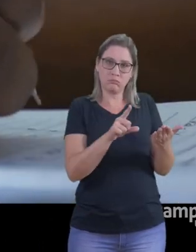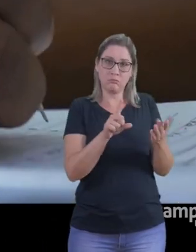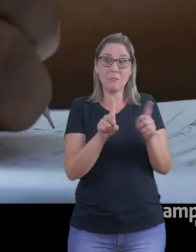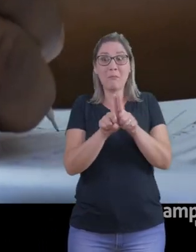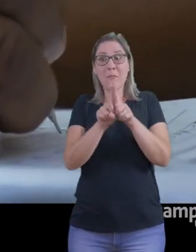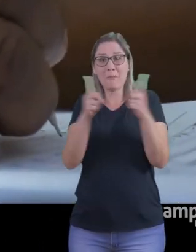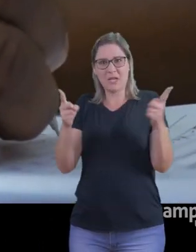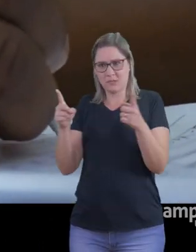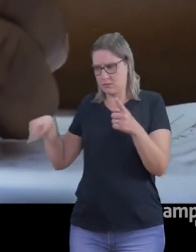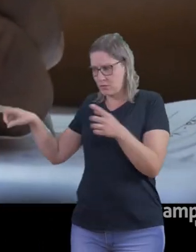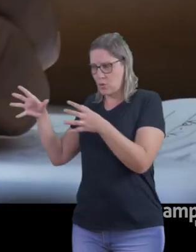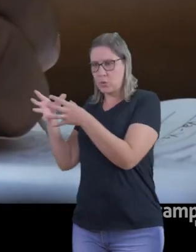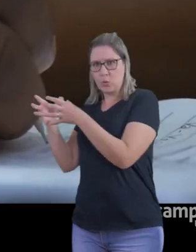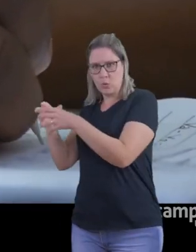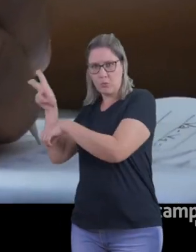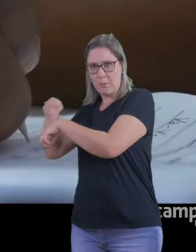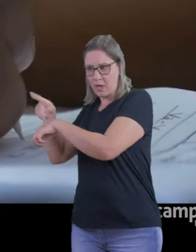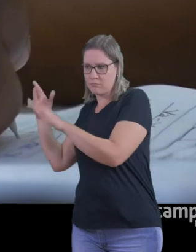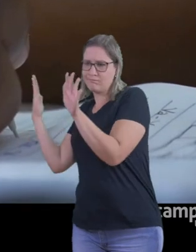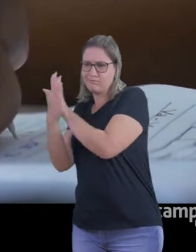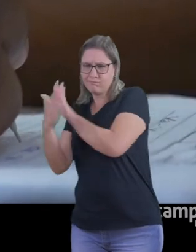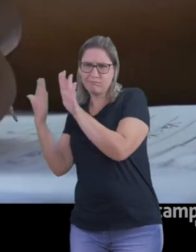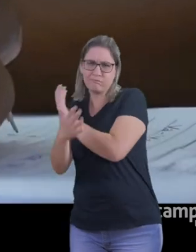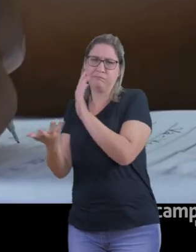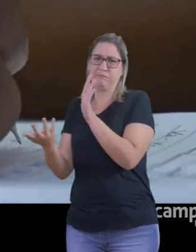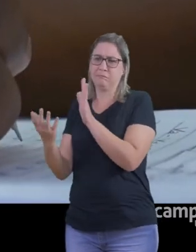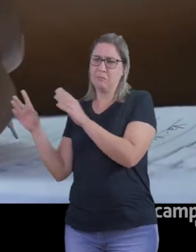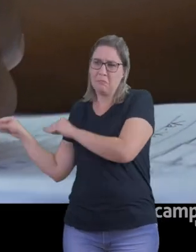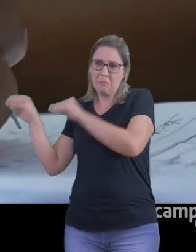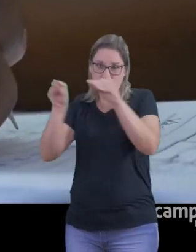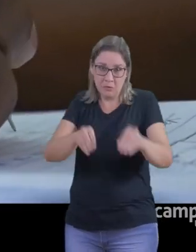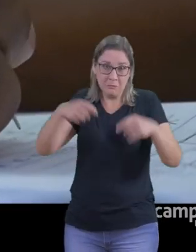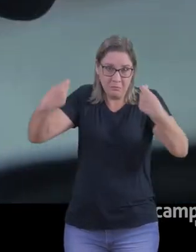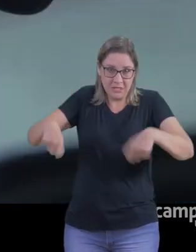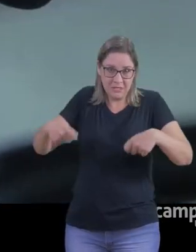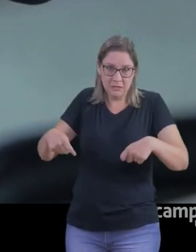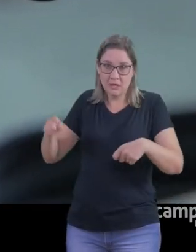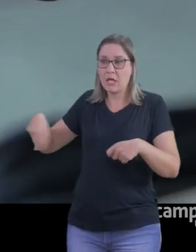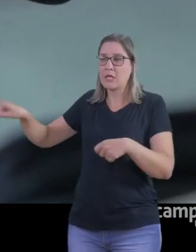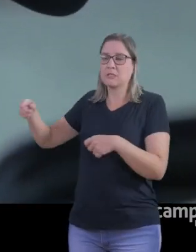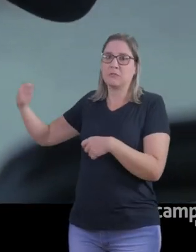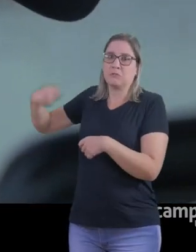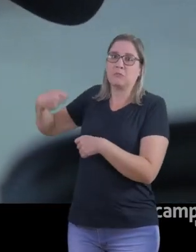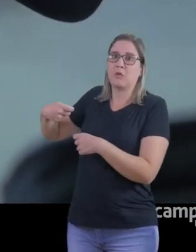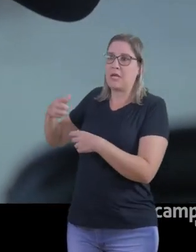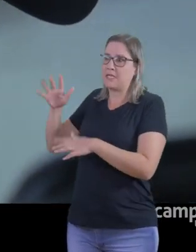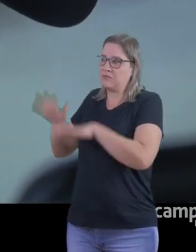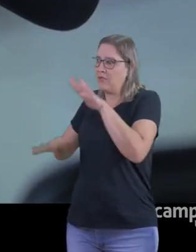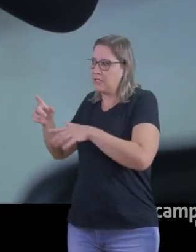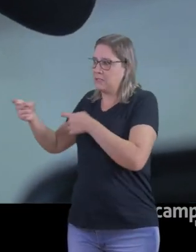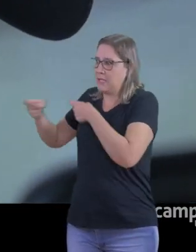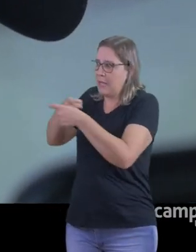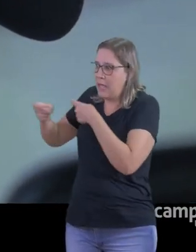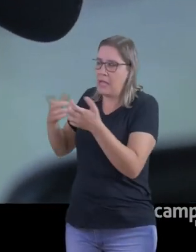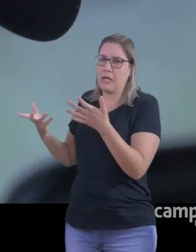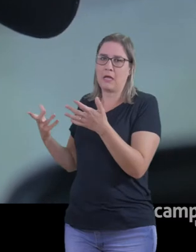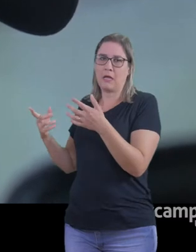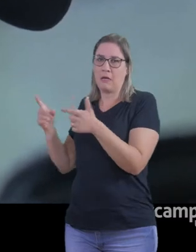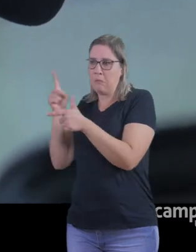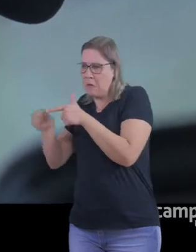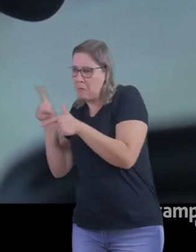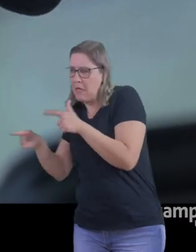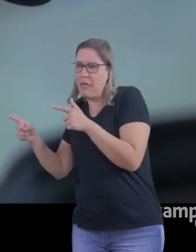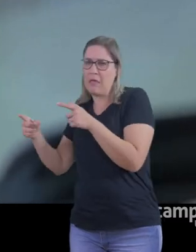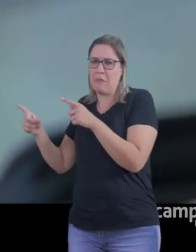população refugiada, por exemplo, que é aquela que é obrigada a migrar, é a migração forçada decorrente de conflito, de